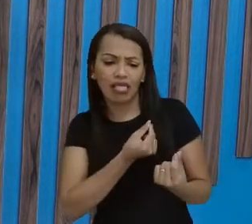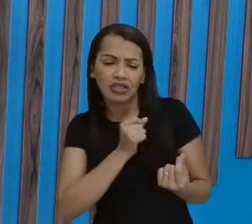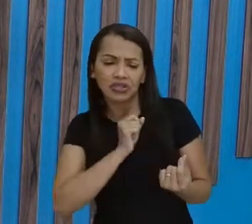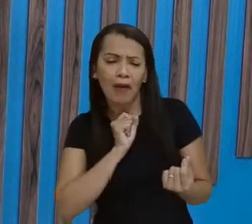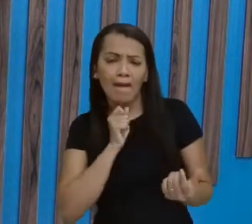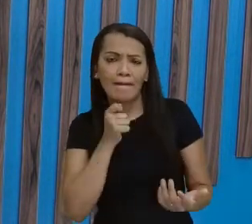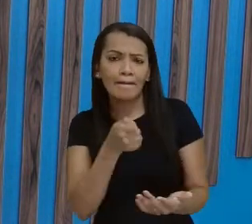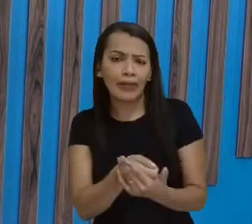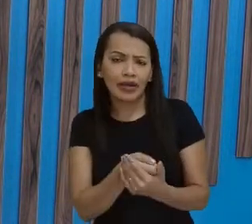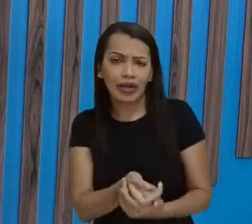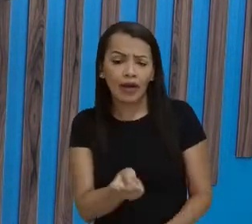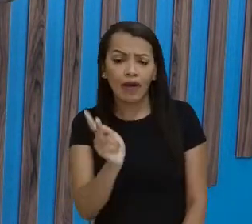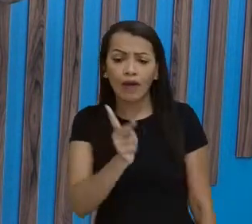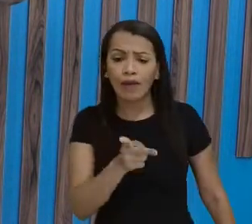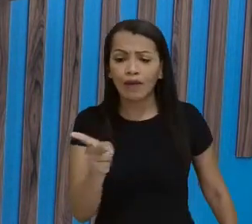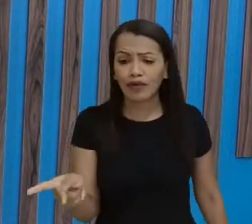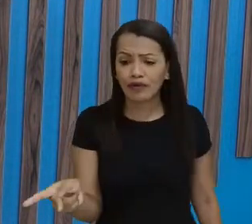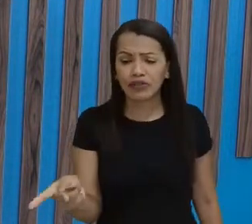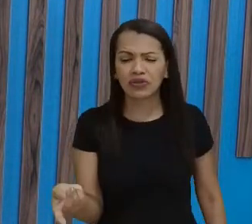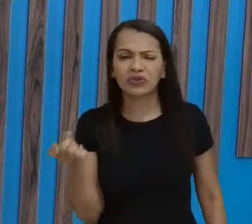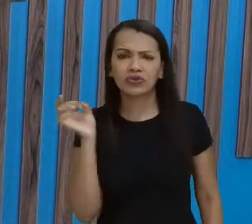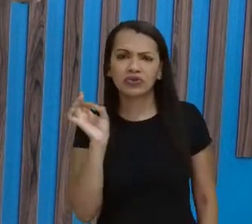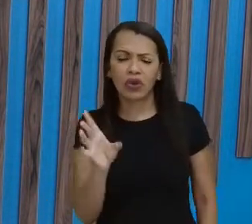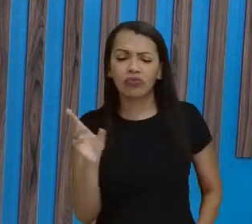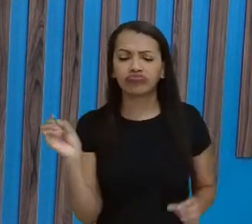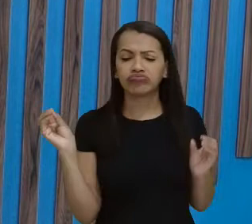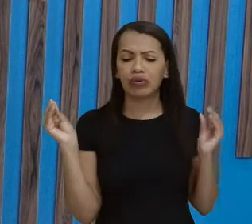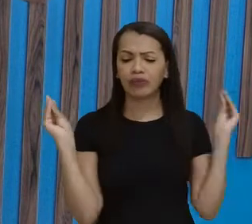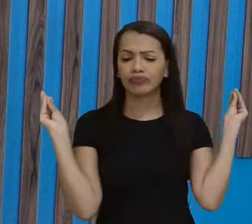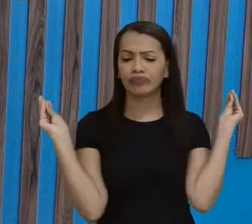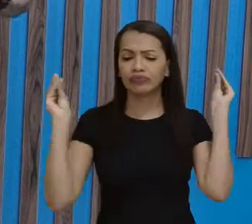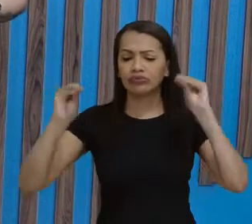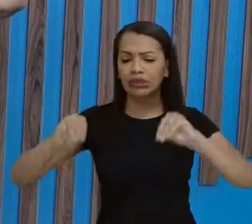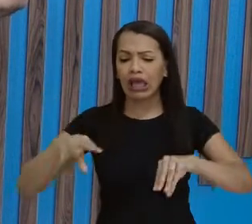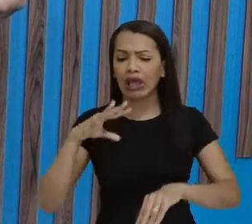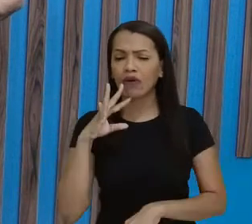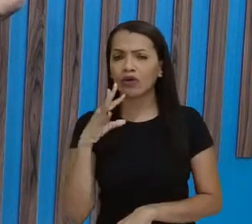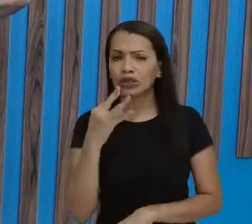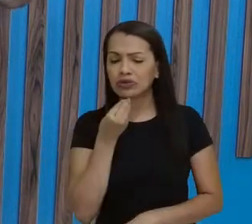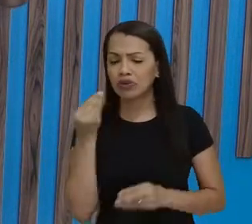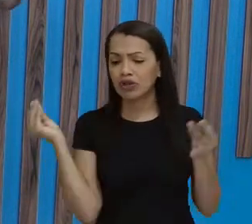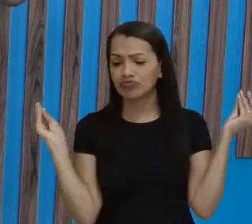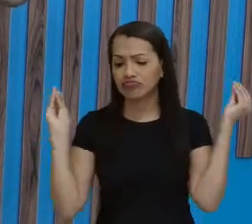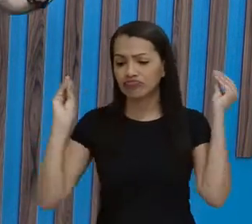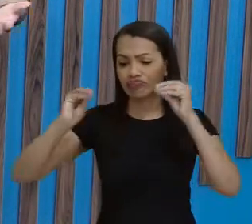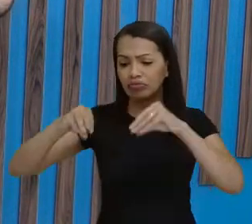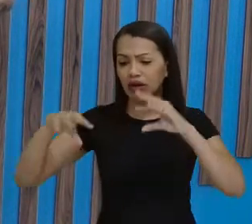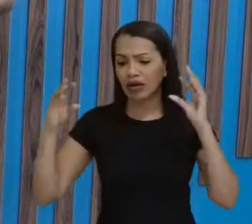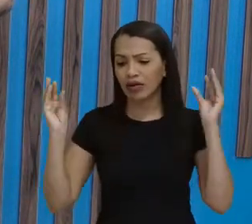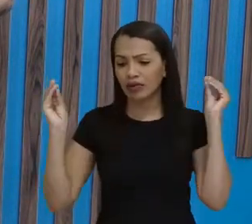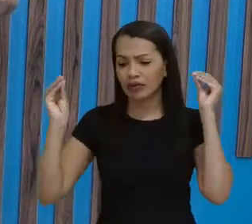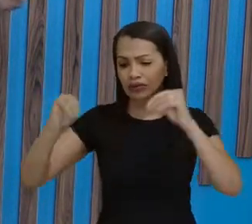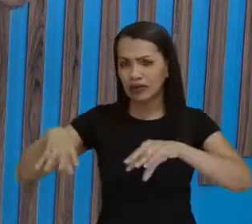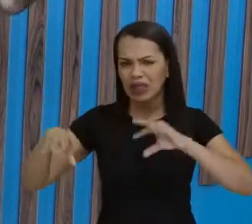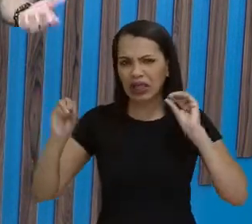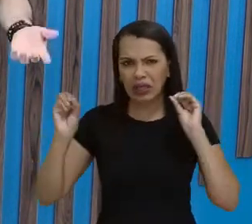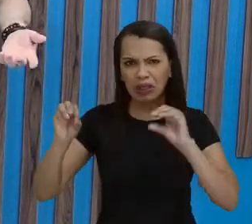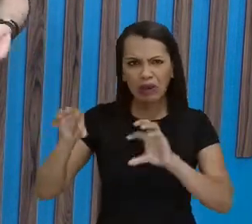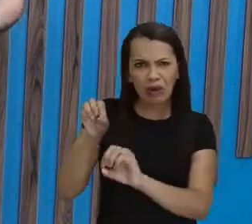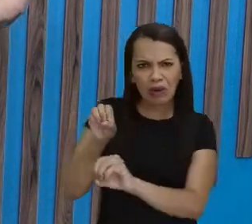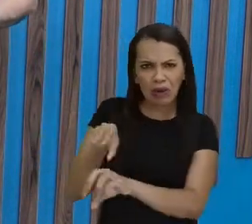o professor vai ali, só deposita, né, conhecimento na cabeça do aluno ali, e é uma educação